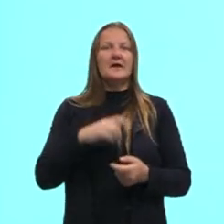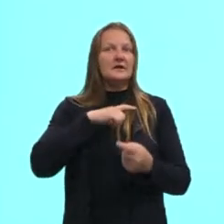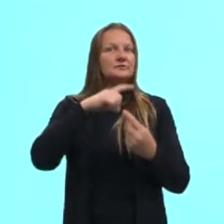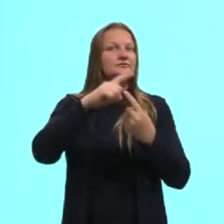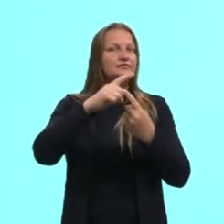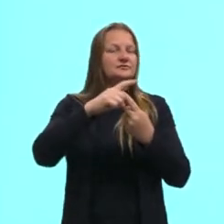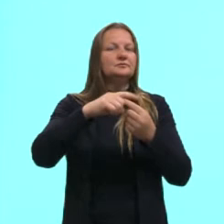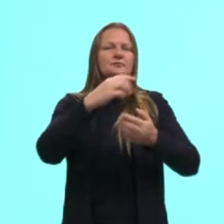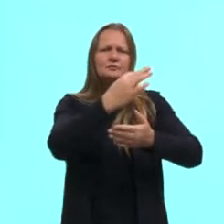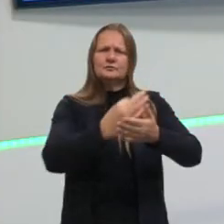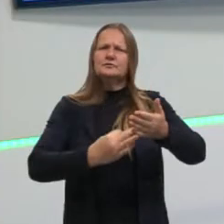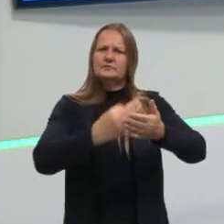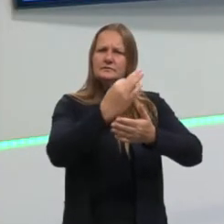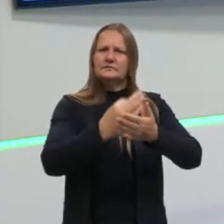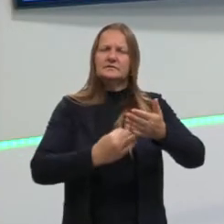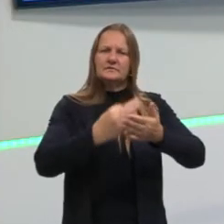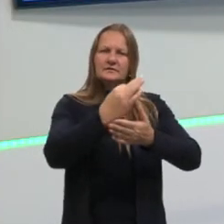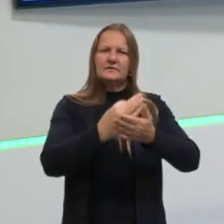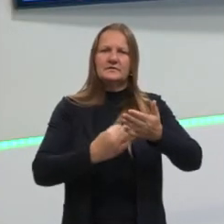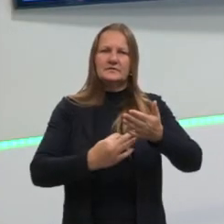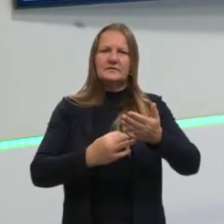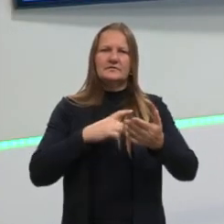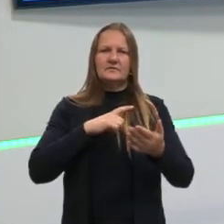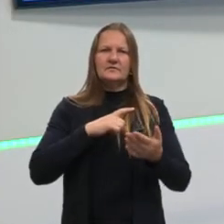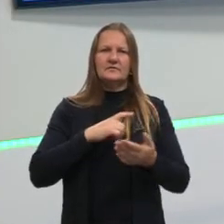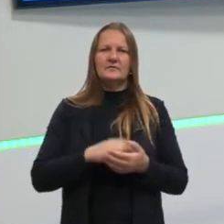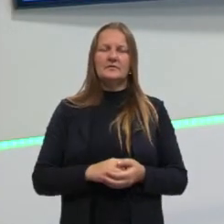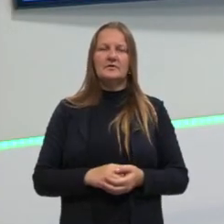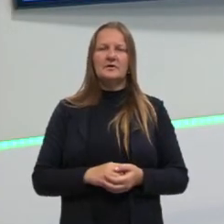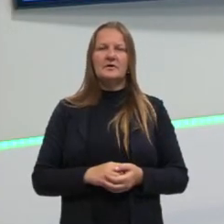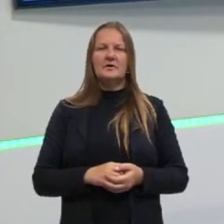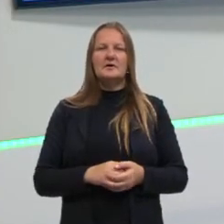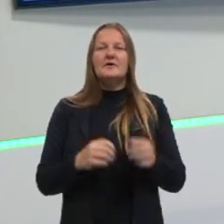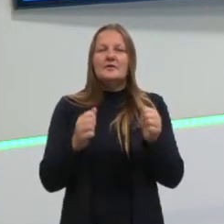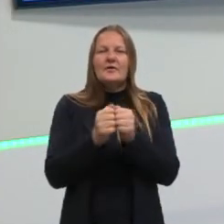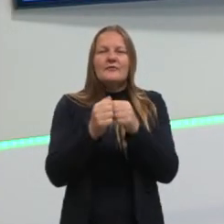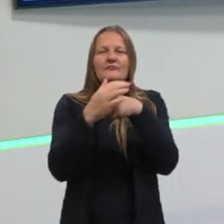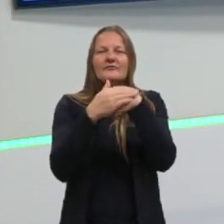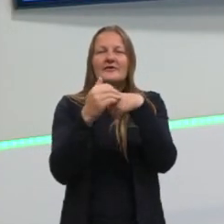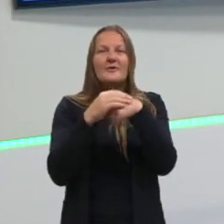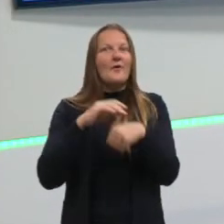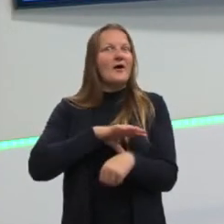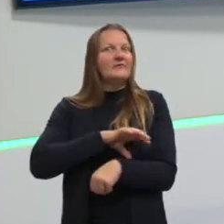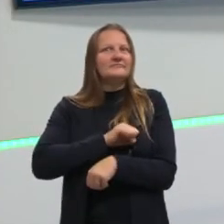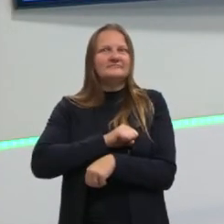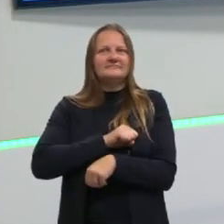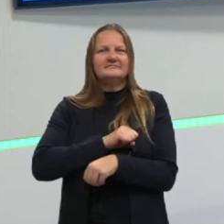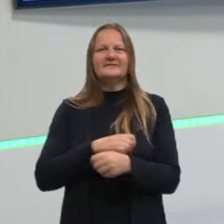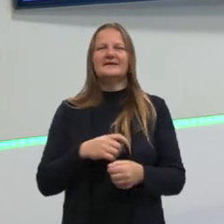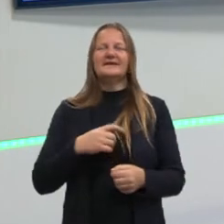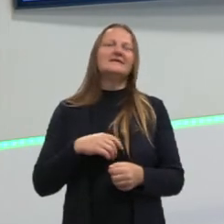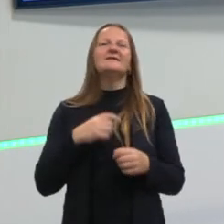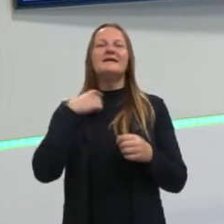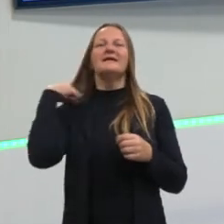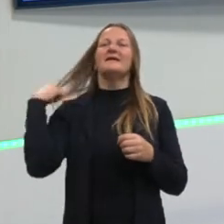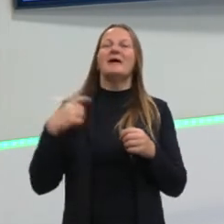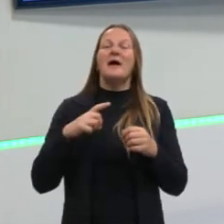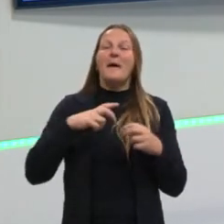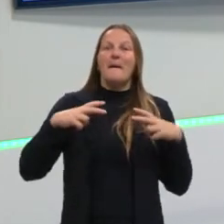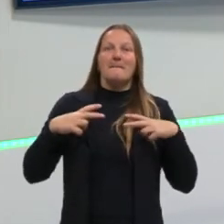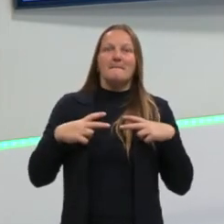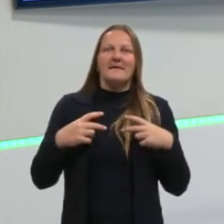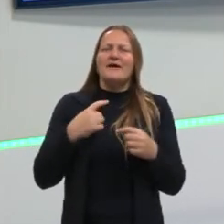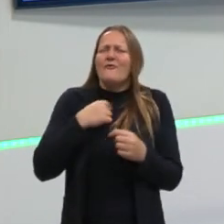de texto, né? Esse daqui é o tipo de texto que eu carrego um carinho especial. Eu sou particularmente